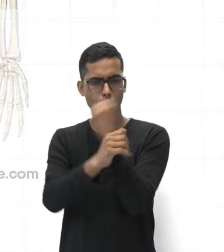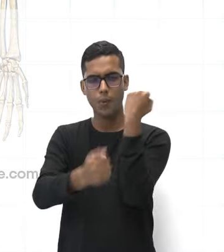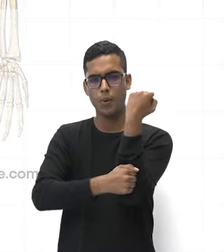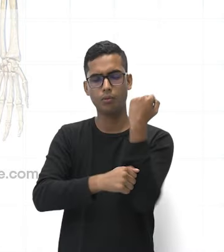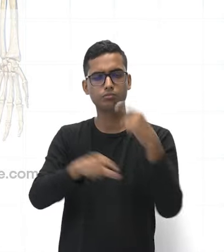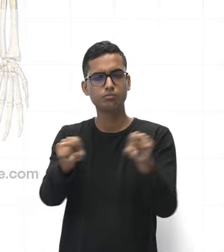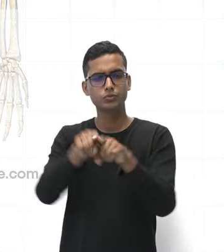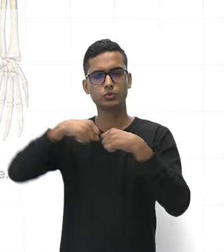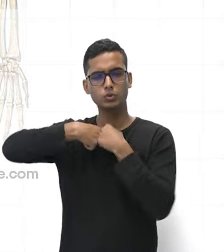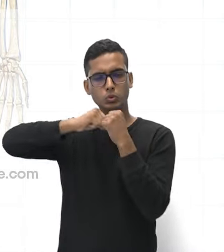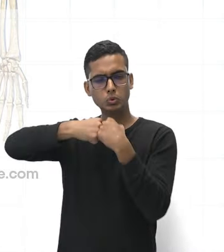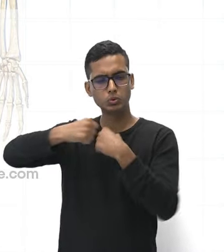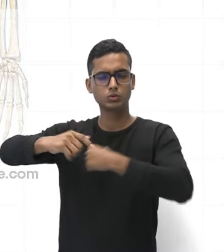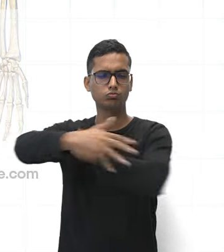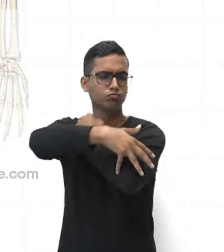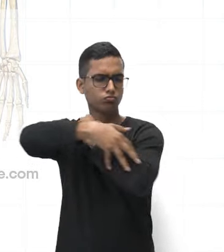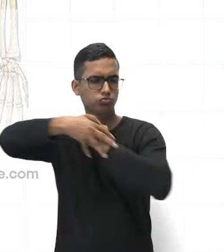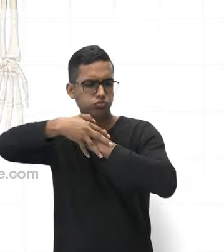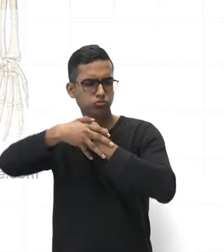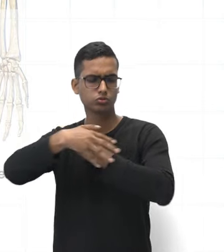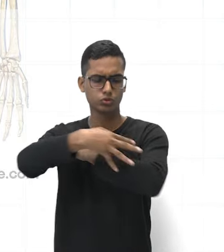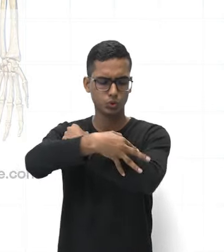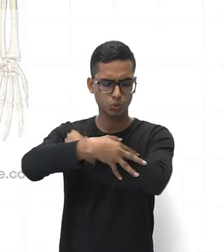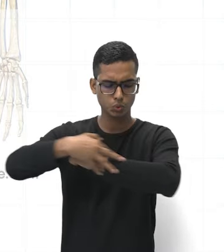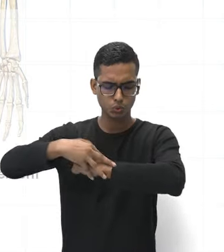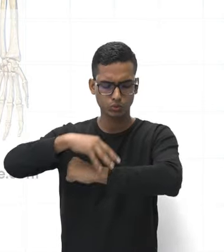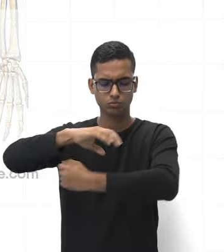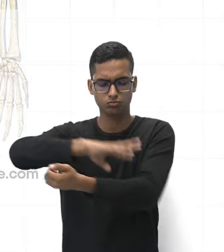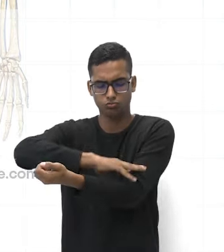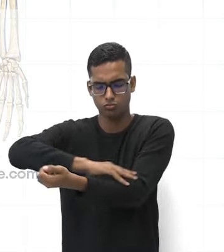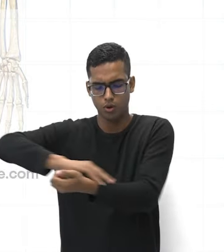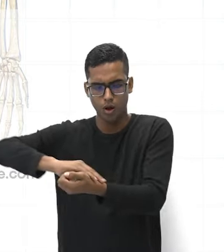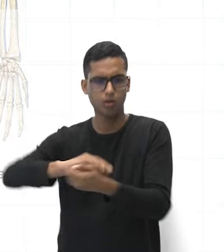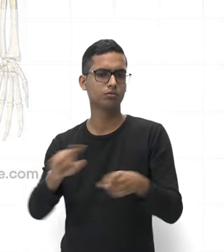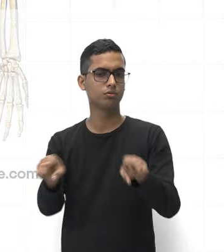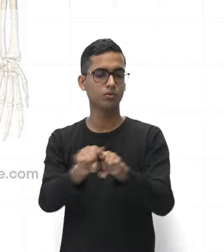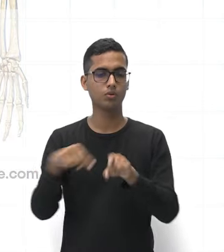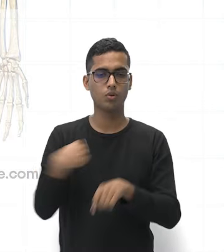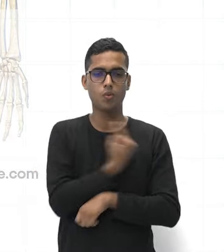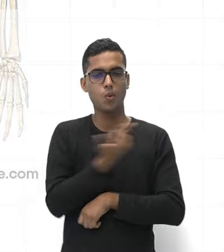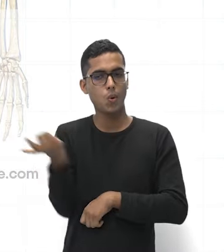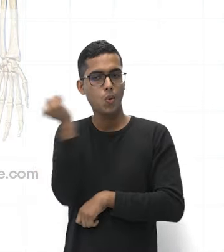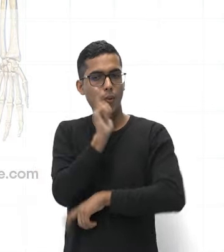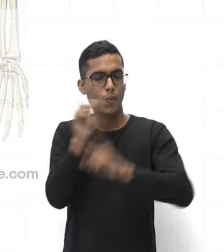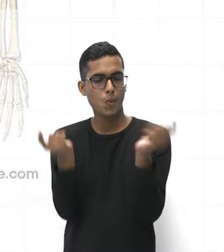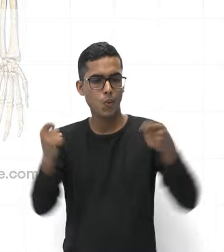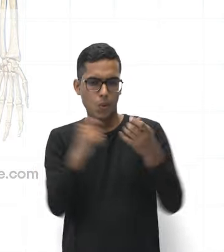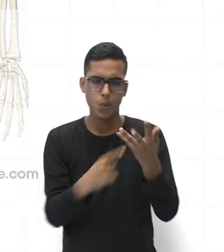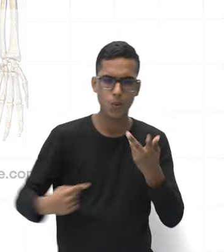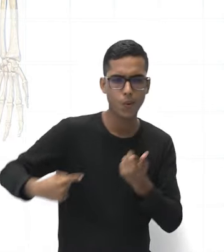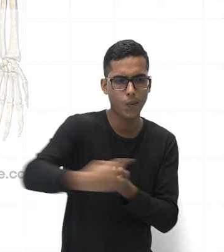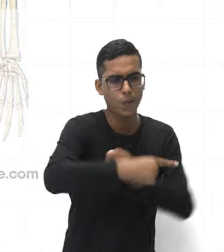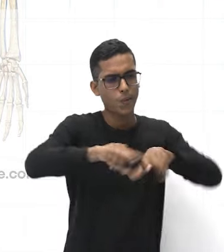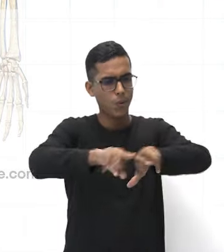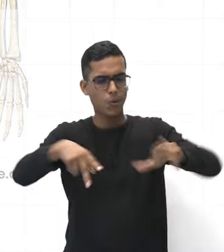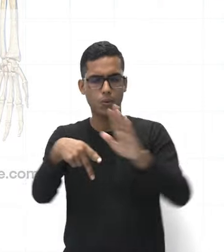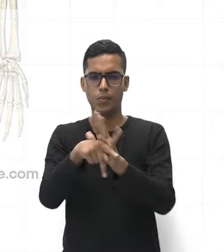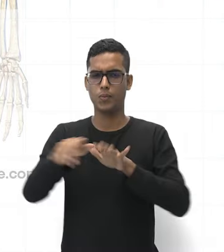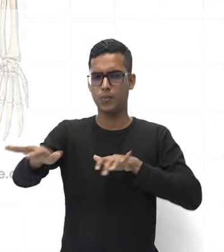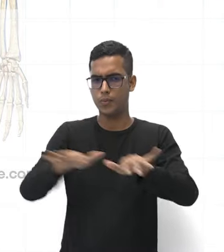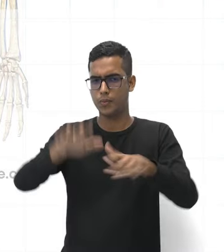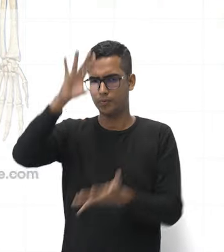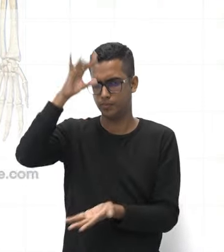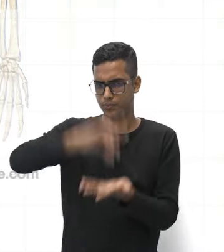articulações e tendões para permitir que façamos diversos movimentos.